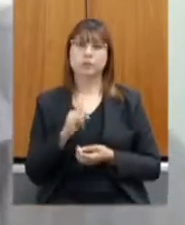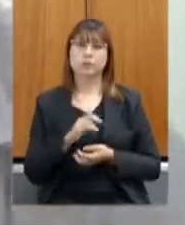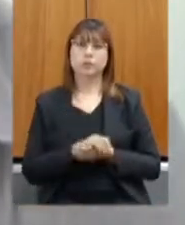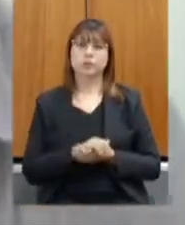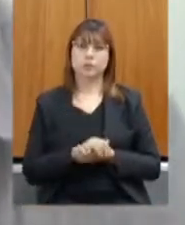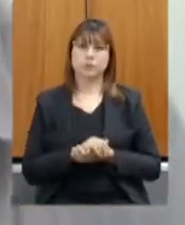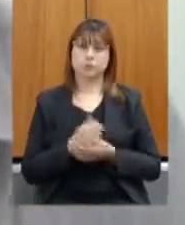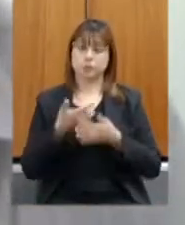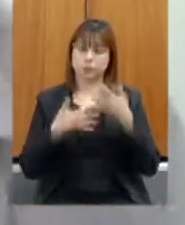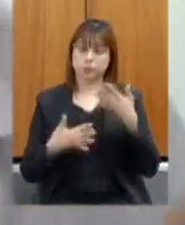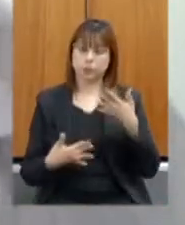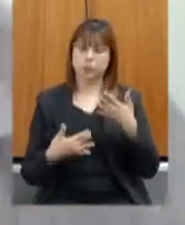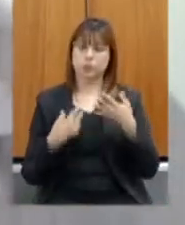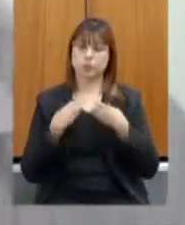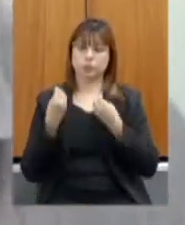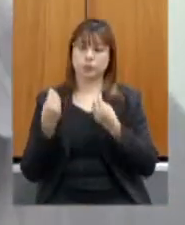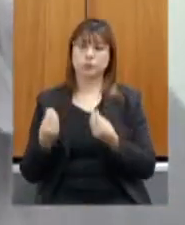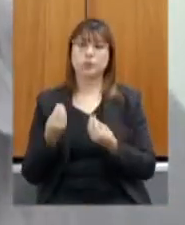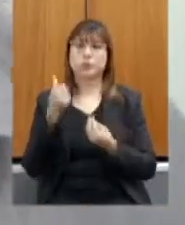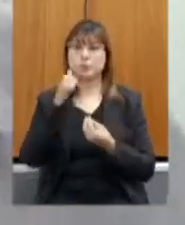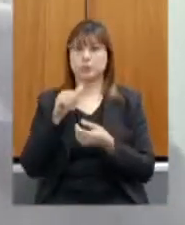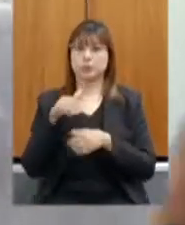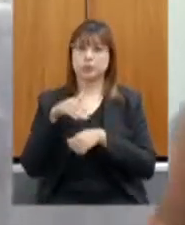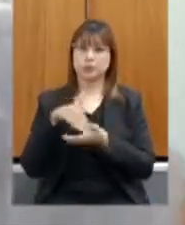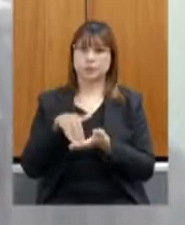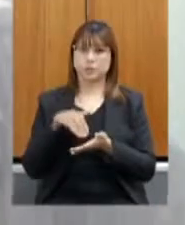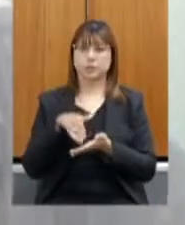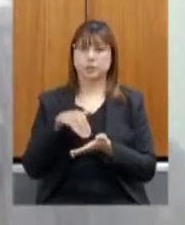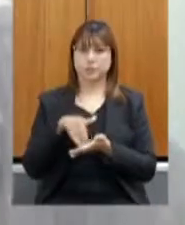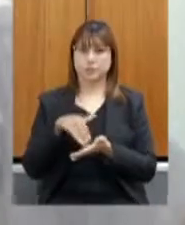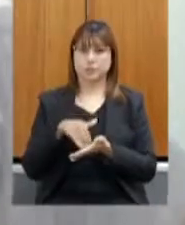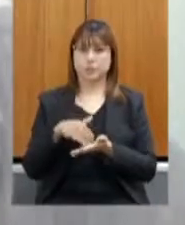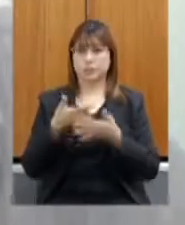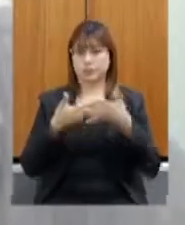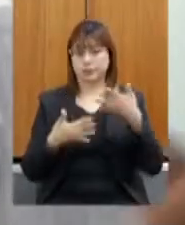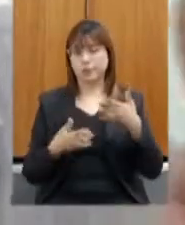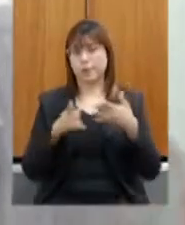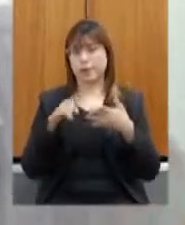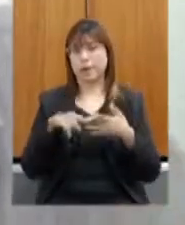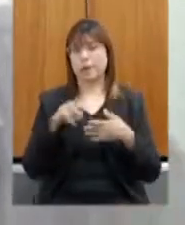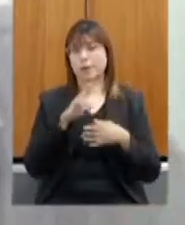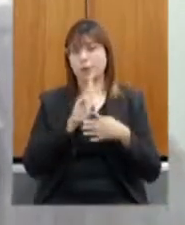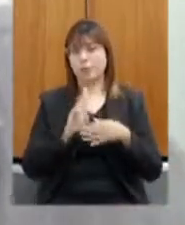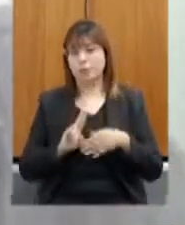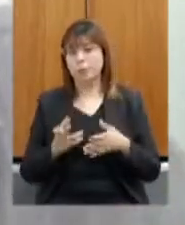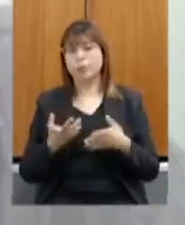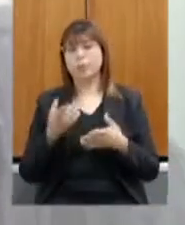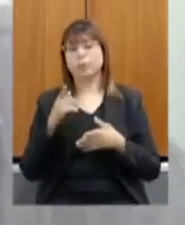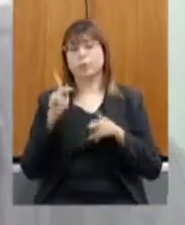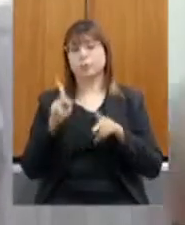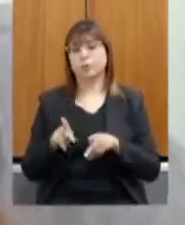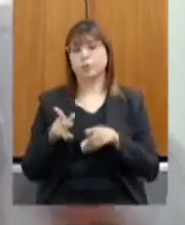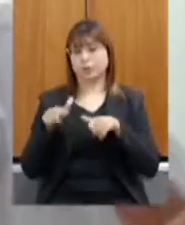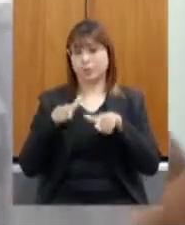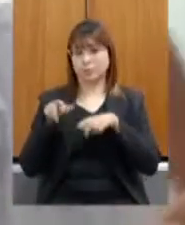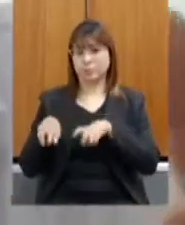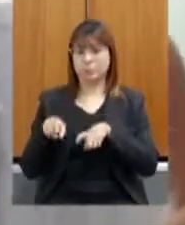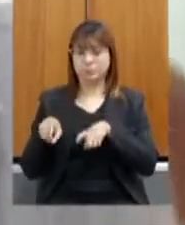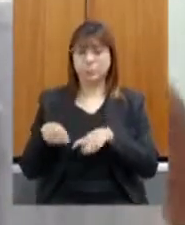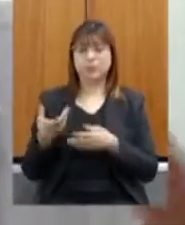para a senhora na secretaria quanto ao BDMG não é só pessoa física